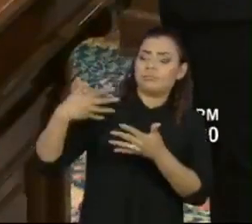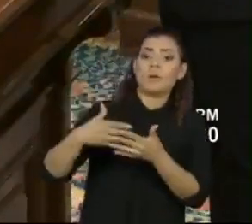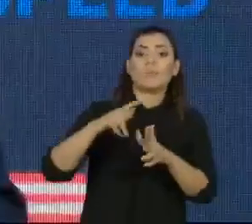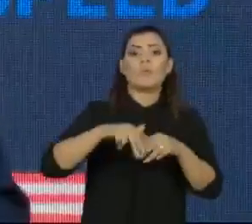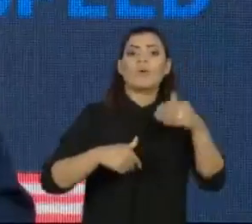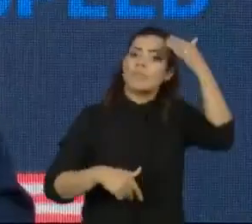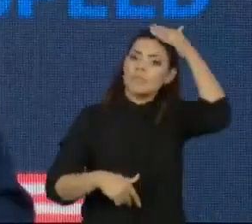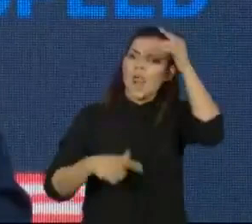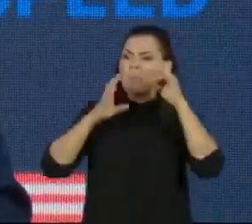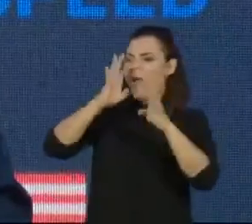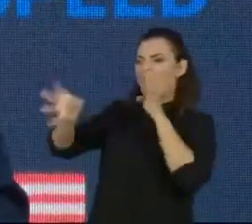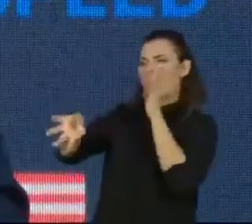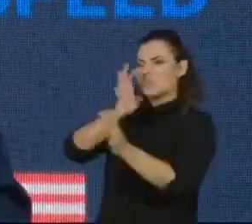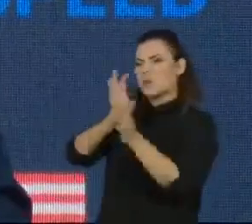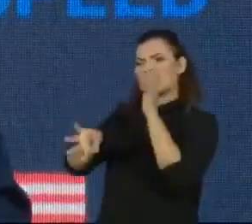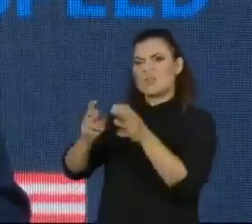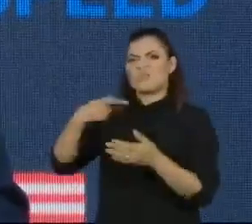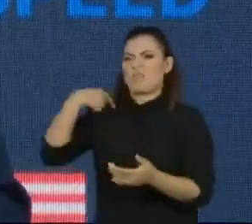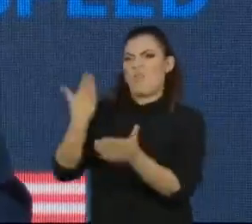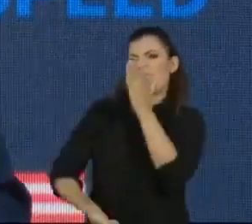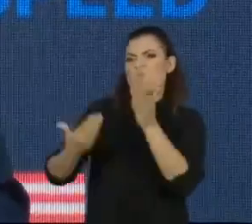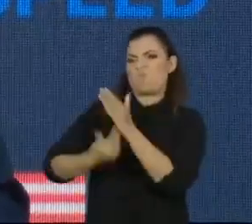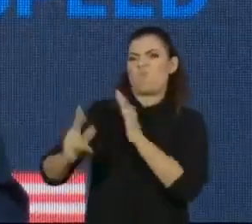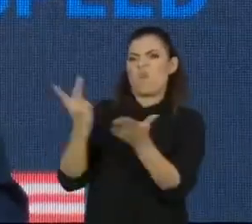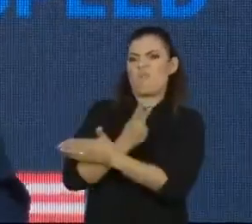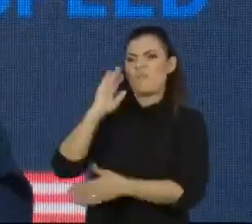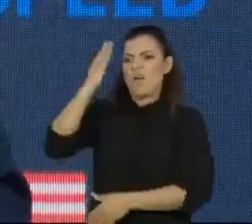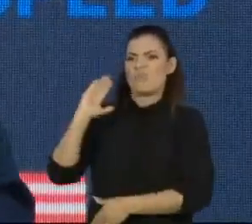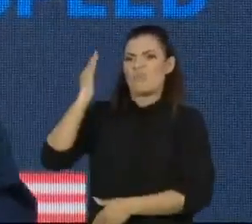ataques de Donald Trump ao processo eleitoral.